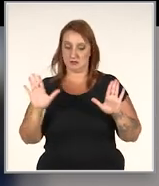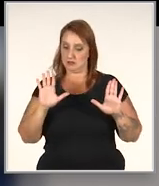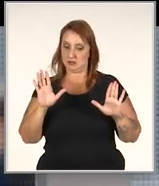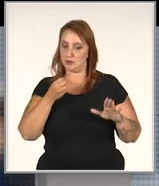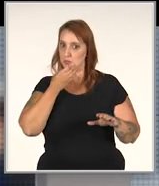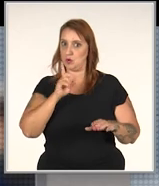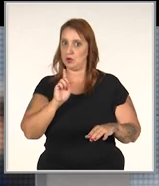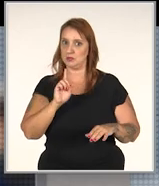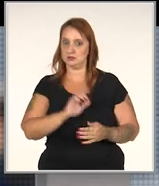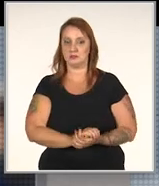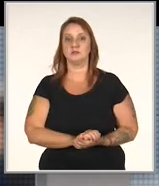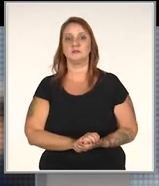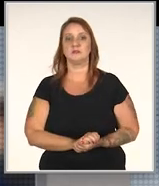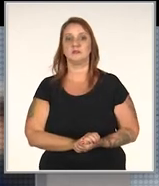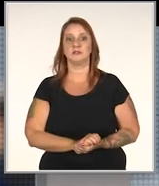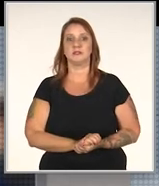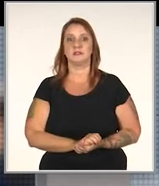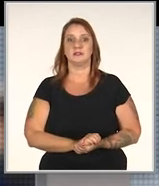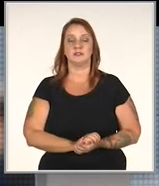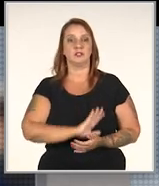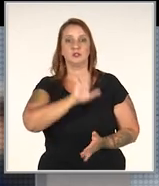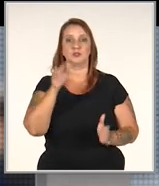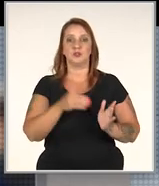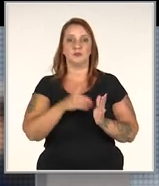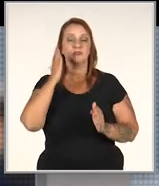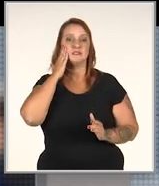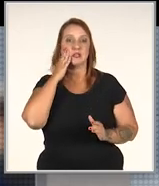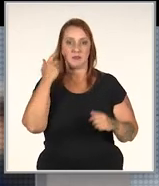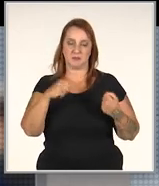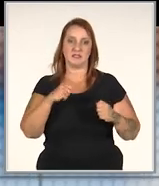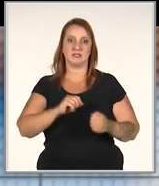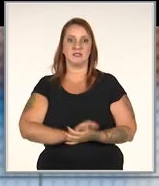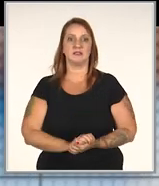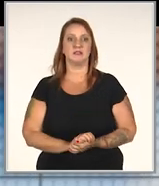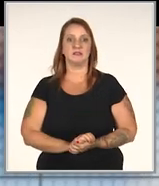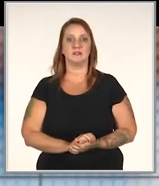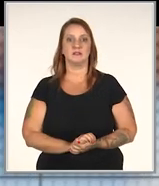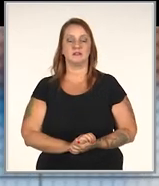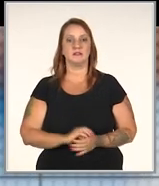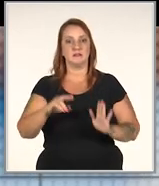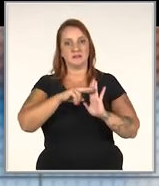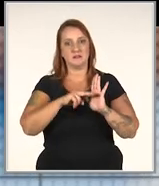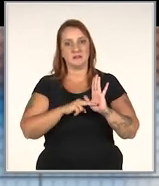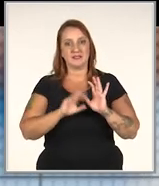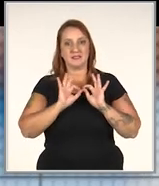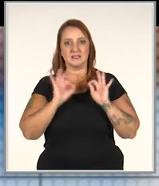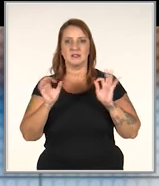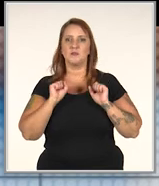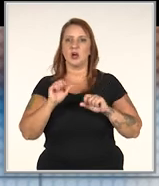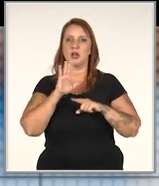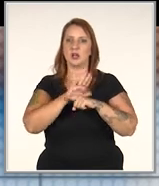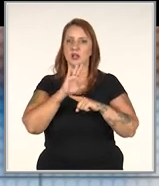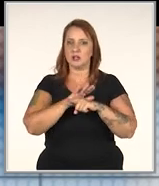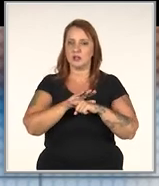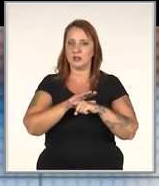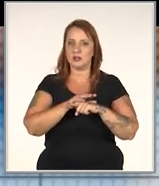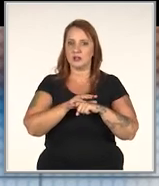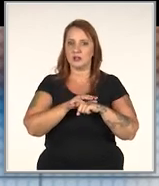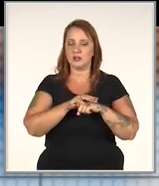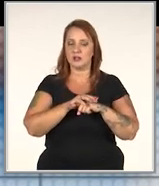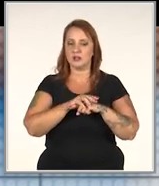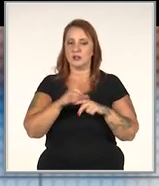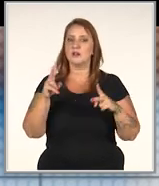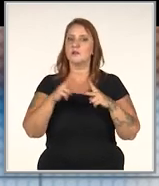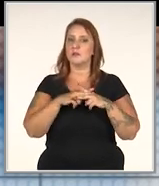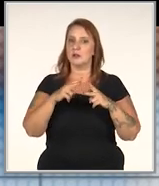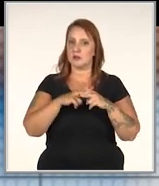nada recomendável. Essa é a receitinha básica, aquela que todo mundo tem que ter. São receitas simples que podem te ajudar a